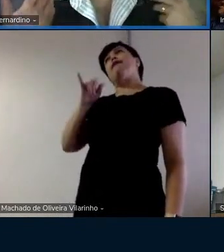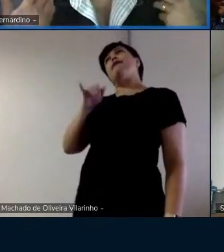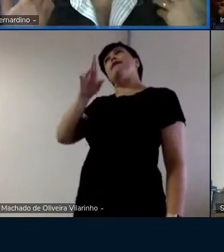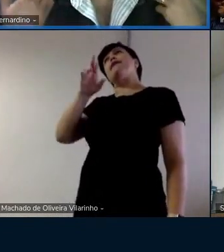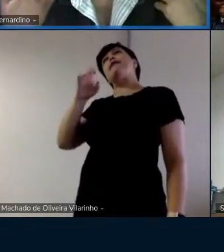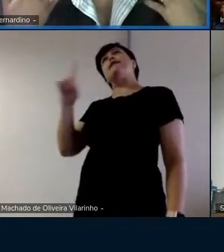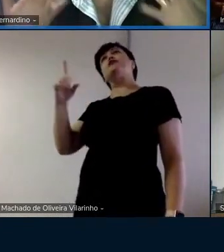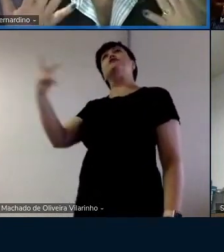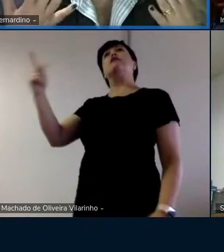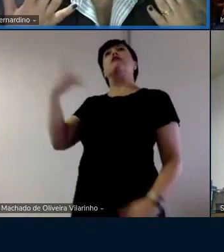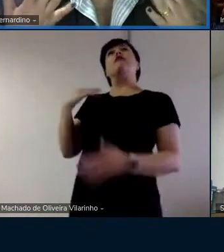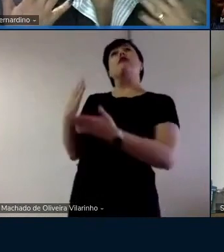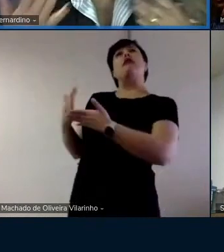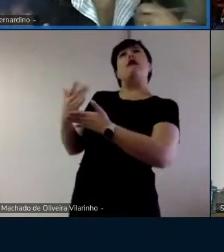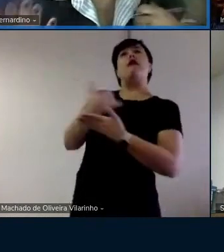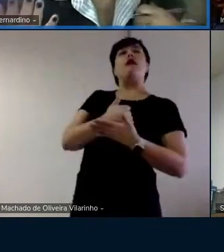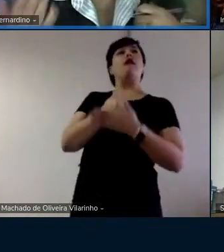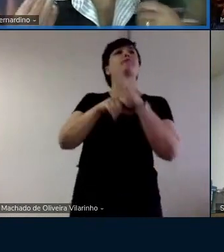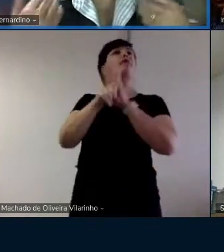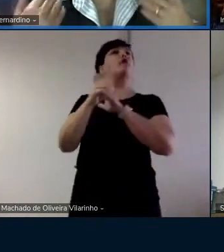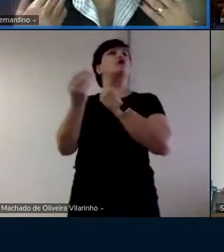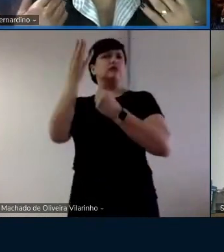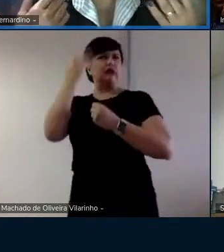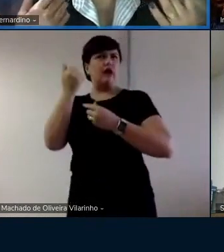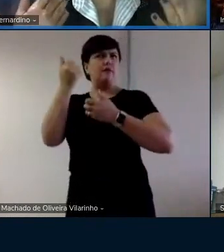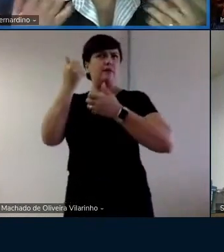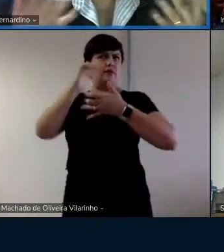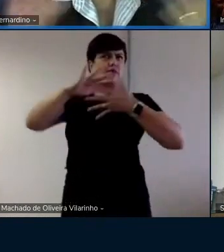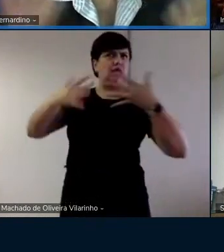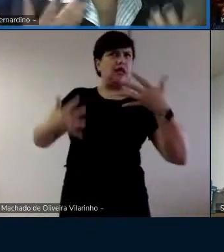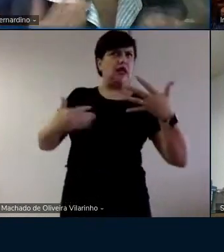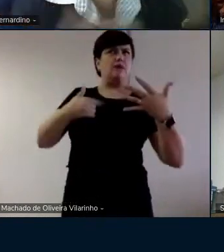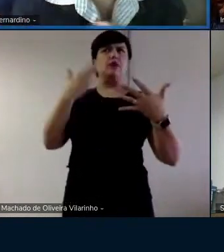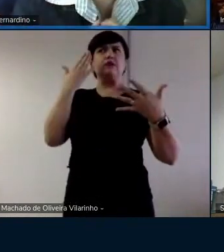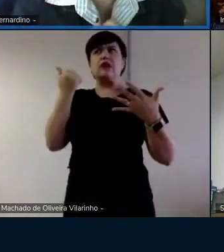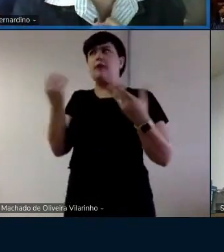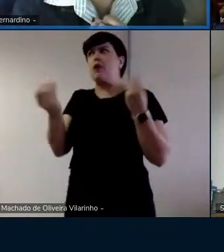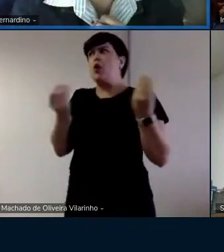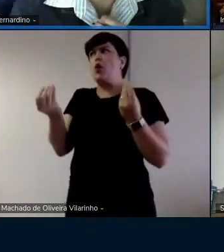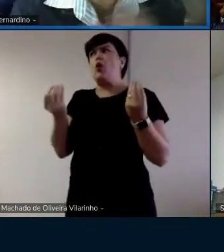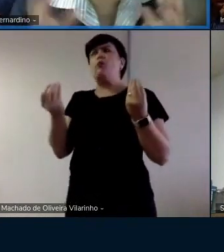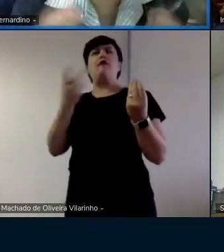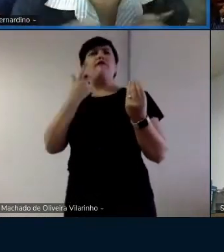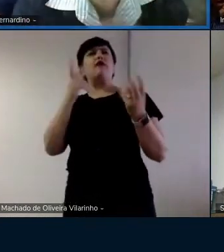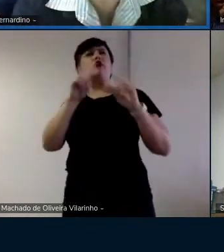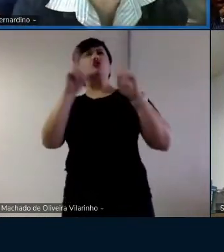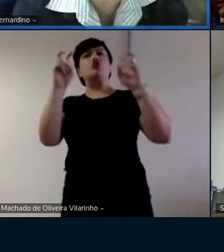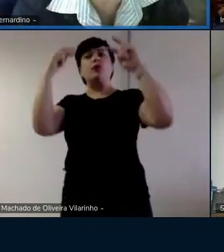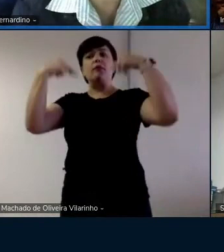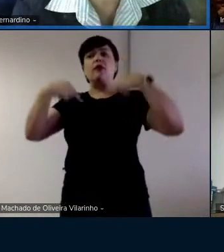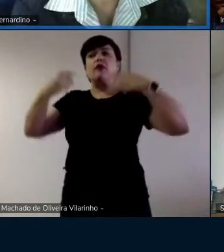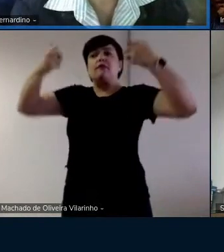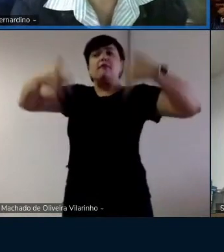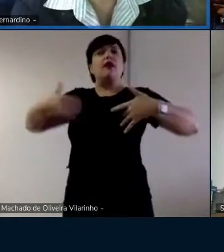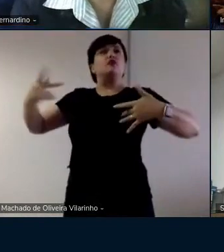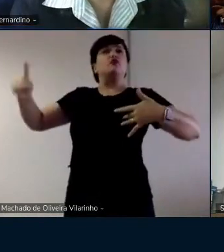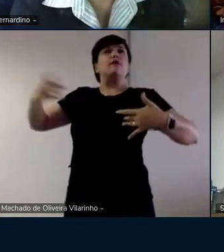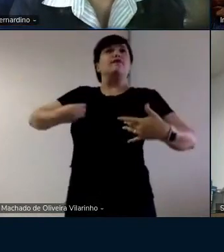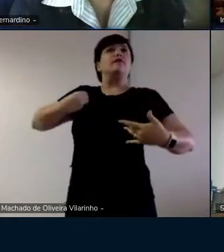background? Você sabe Libras? Você fala sobre você um pouquinho, pelo menos.